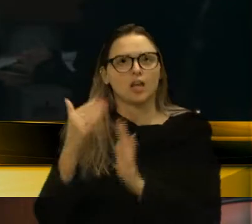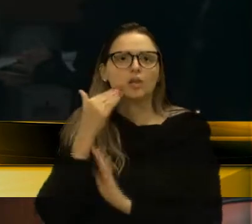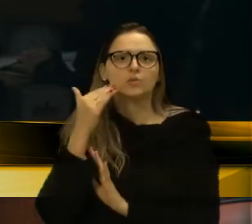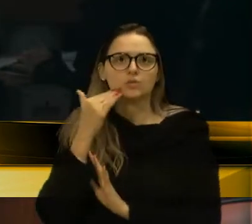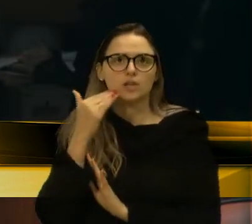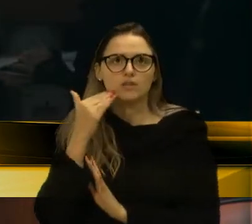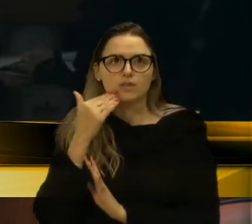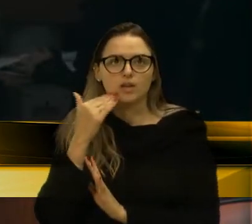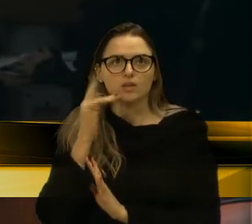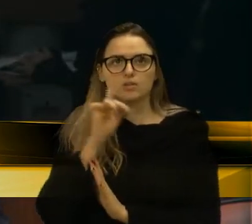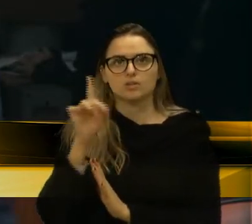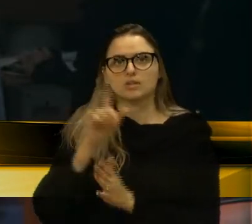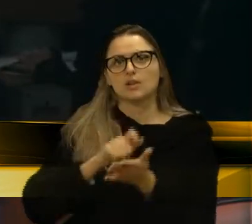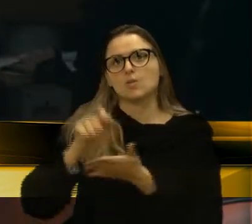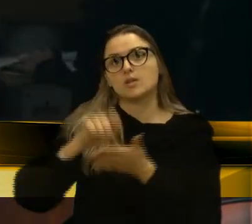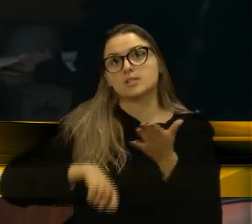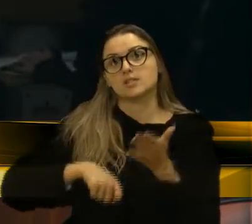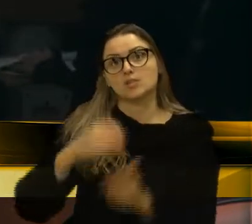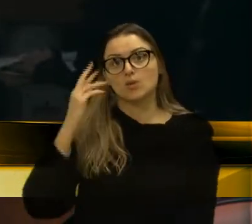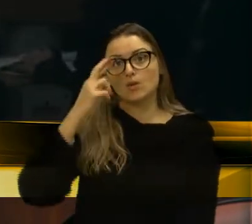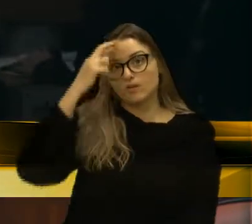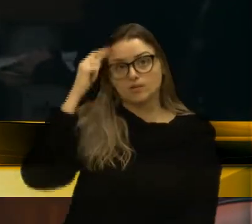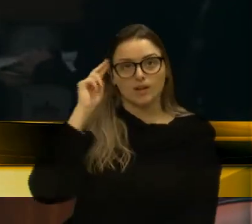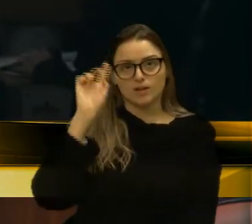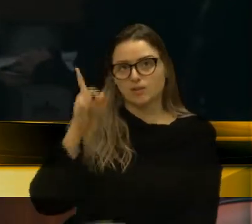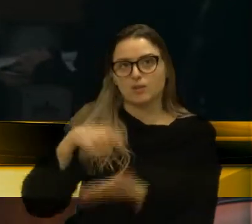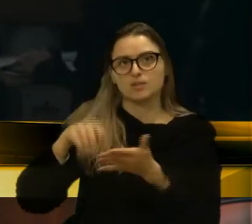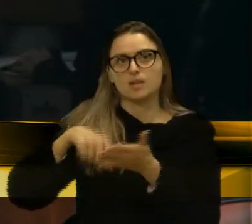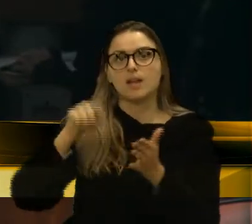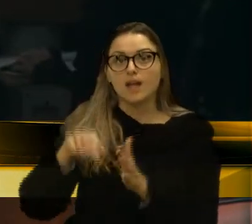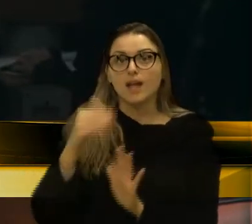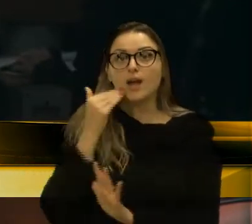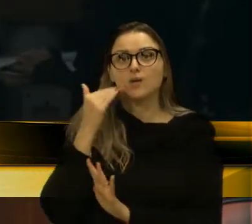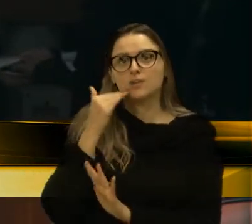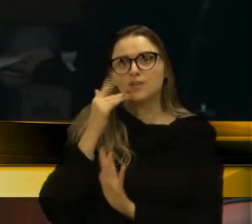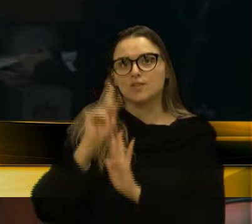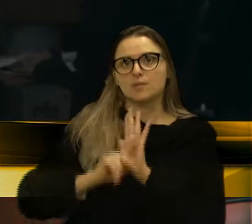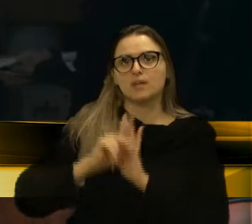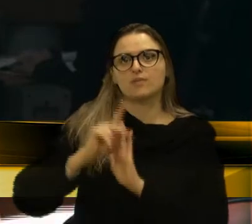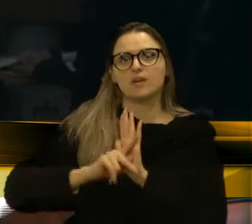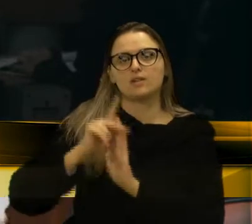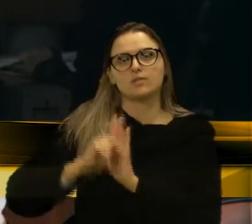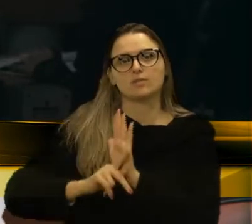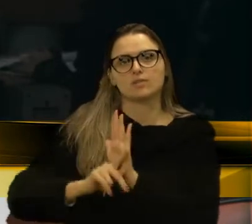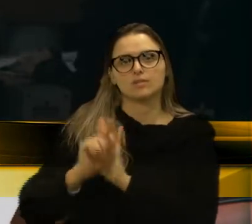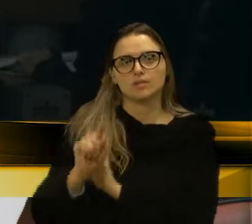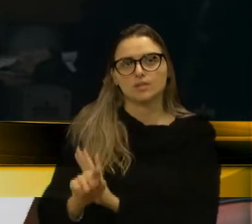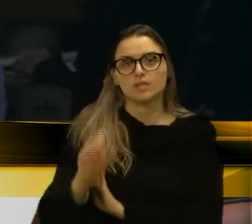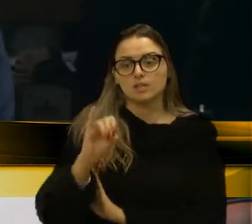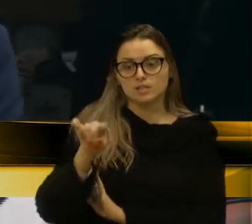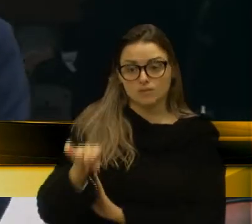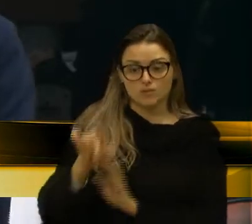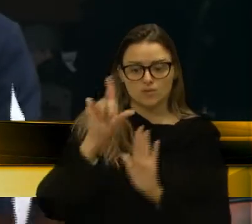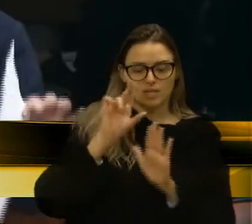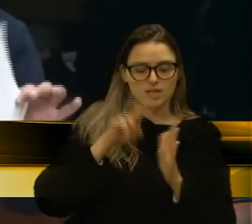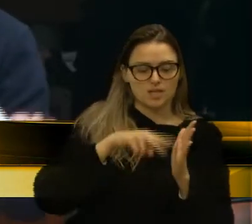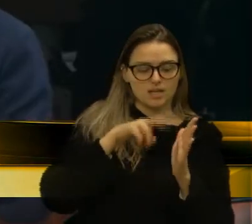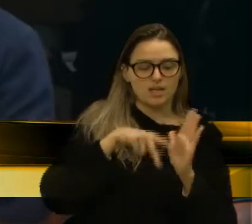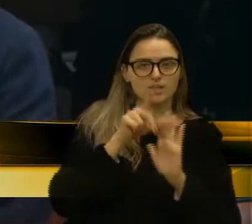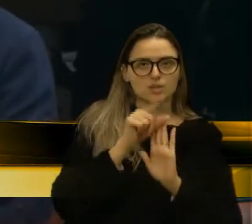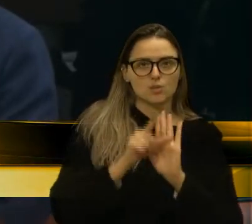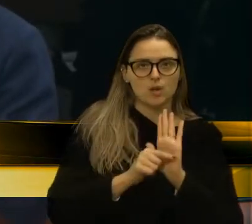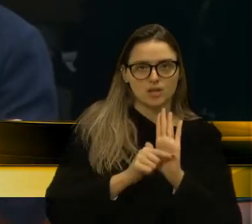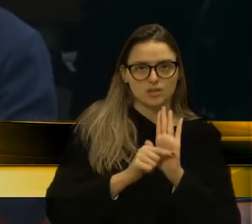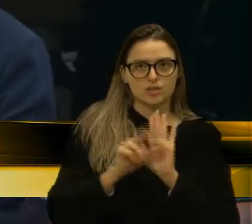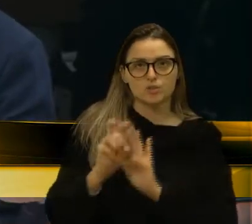não está assinado o vereador Rafael Bueno. Esse é o defeito do projeto. Porque se vossa excelência lesse o artigo 5º, ele impõe,